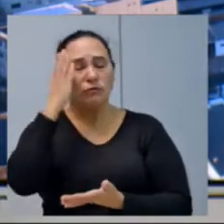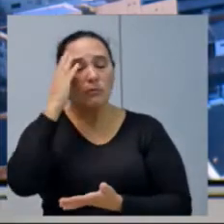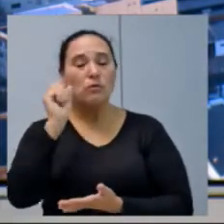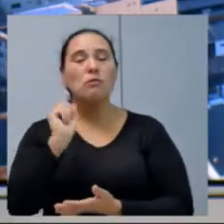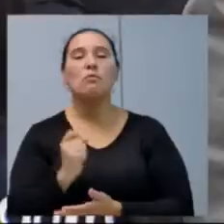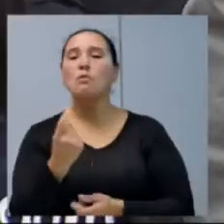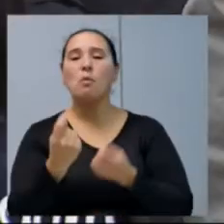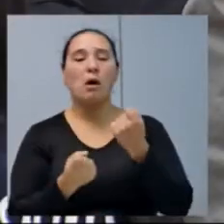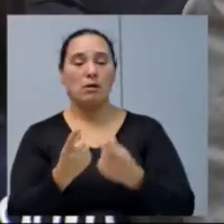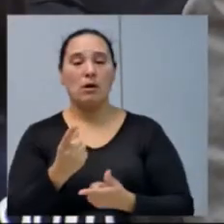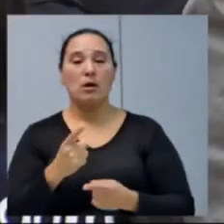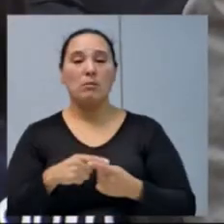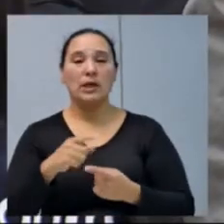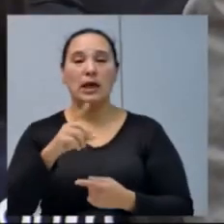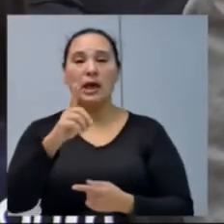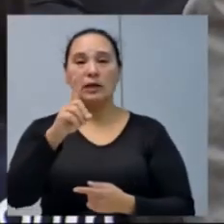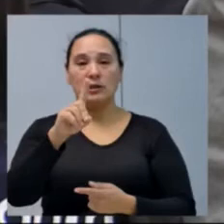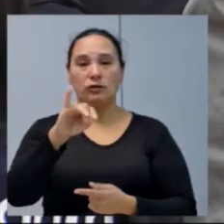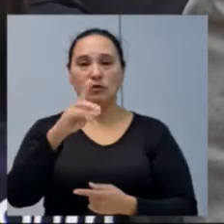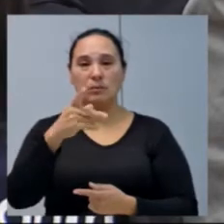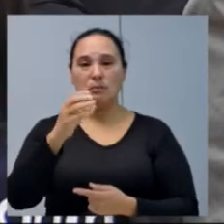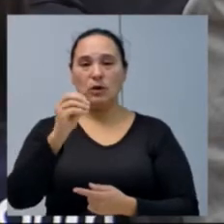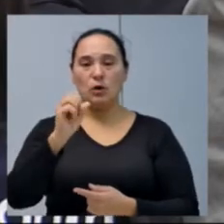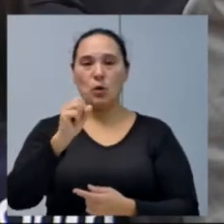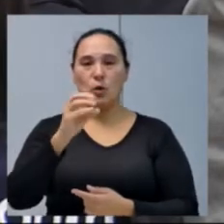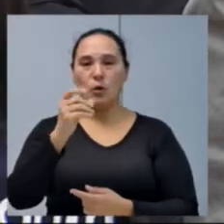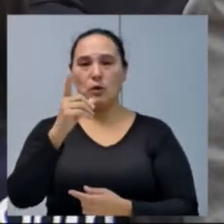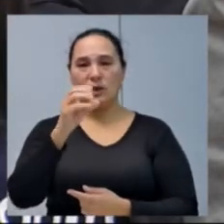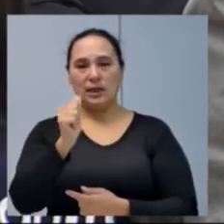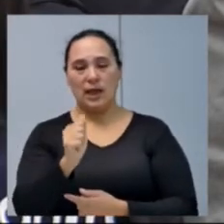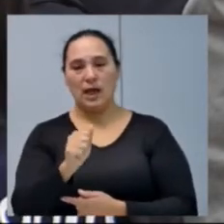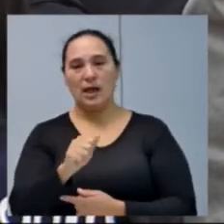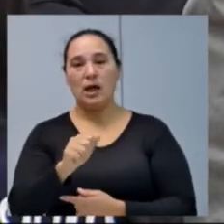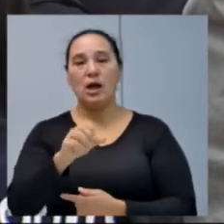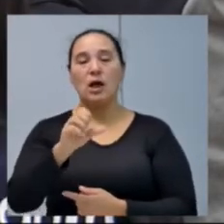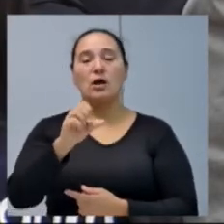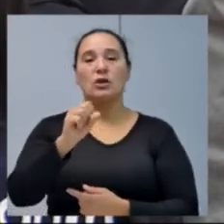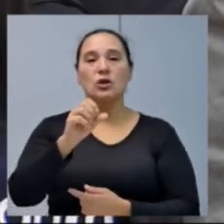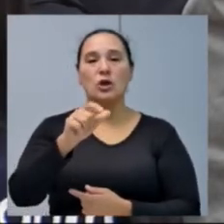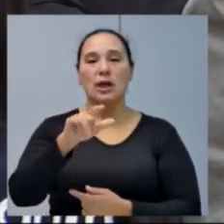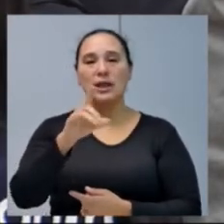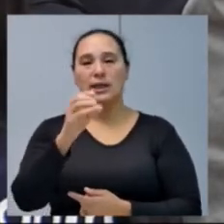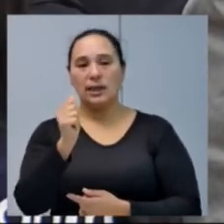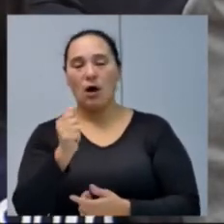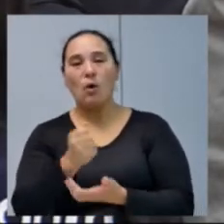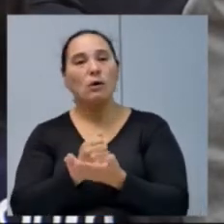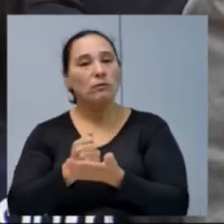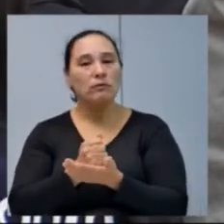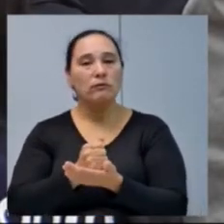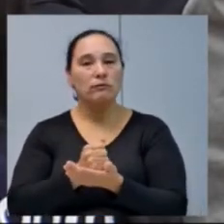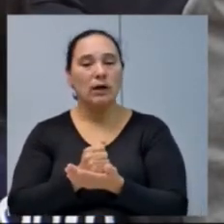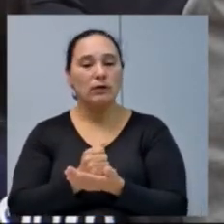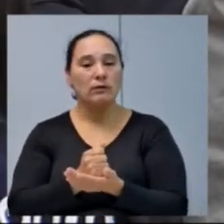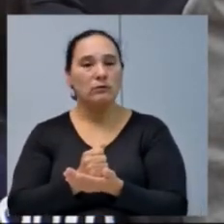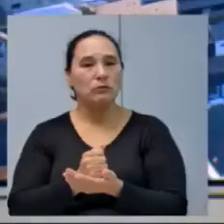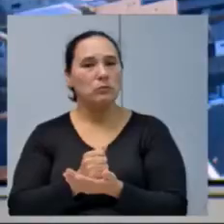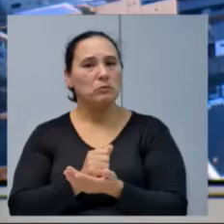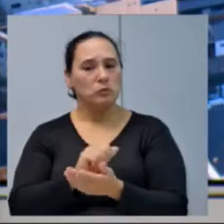porque a dipirona pode ser dipirona sódica, dipirona magnesiana. Então, a gente bota a novalgina.